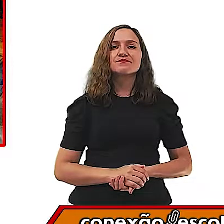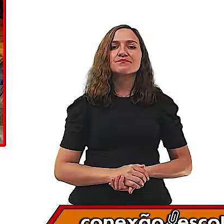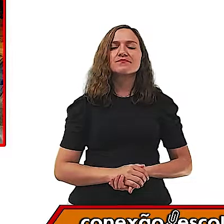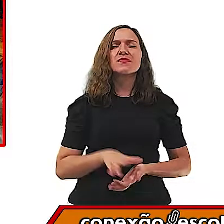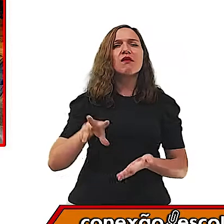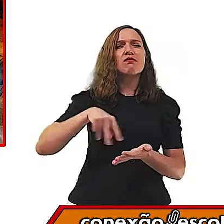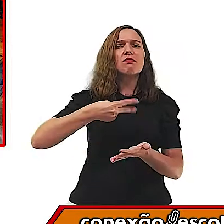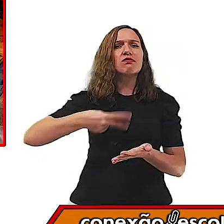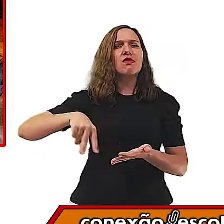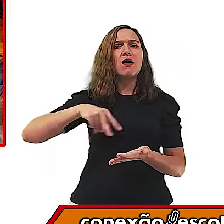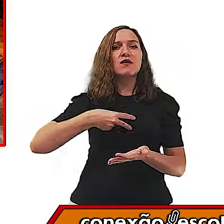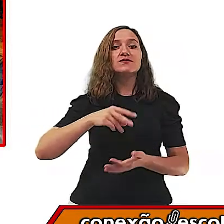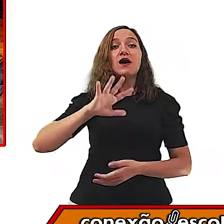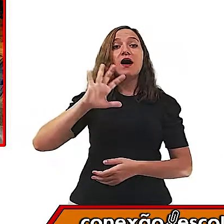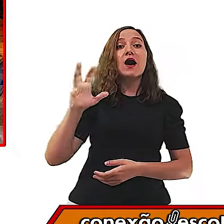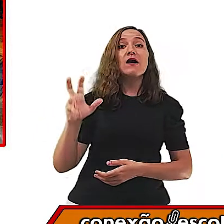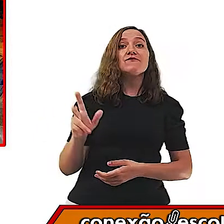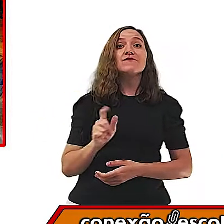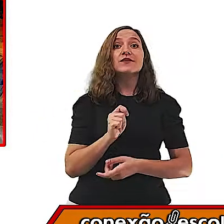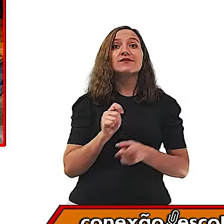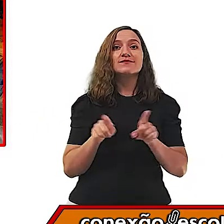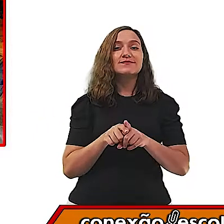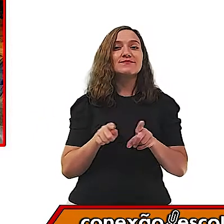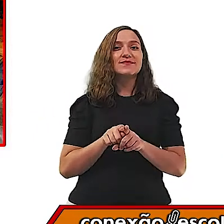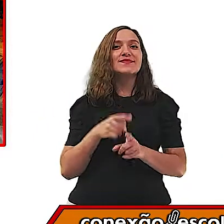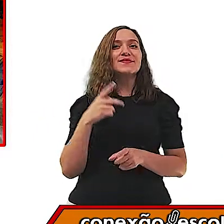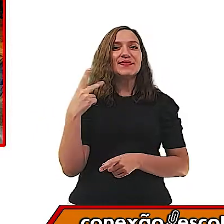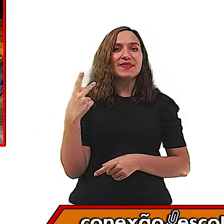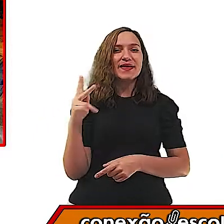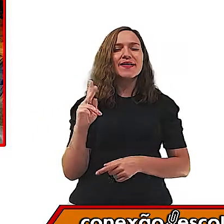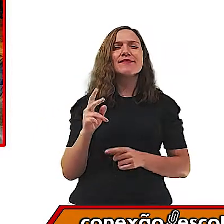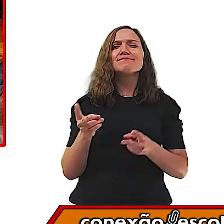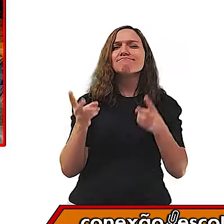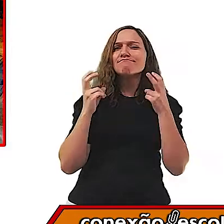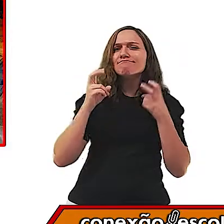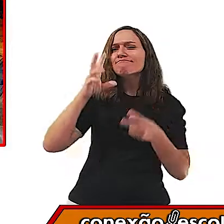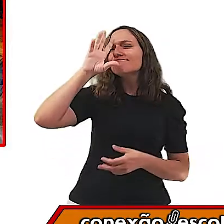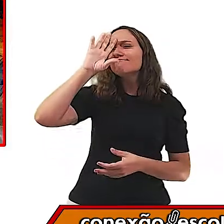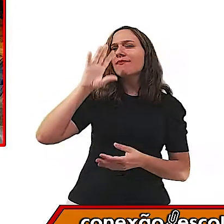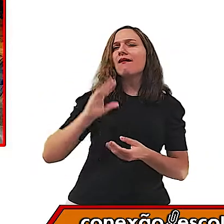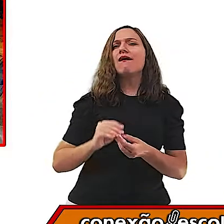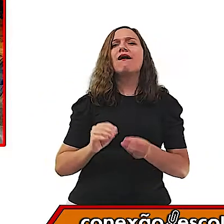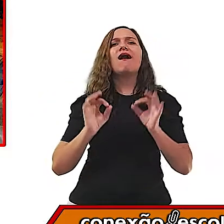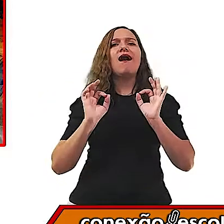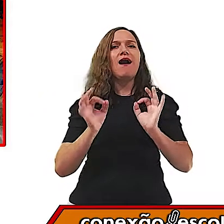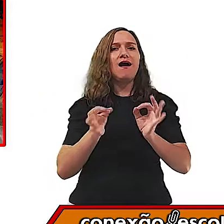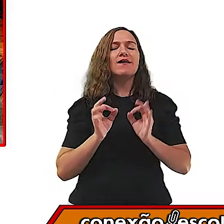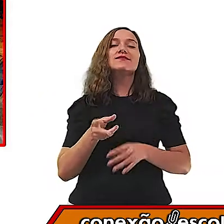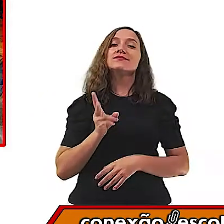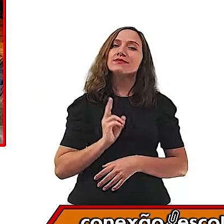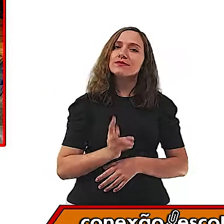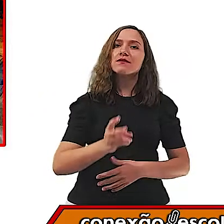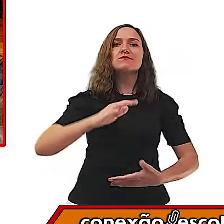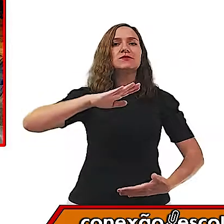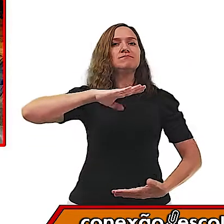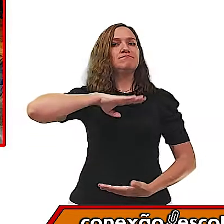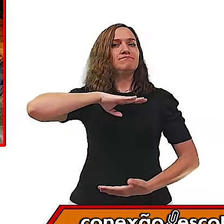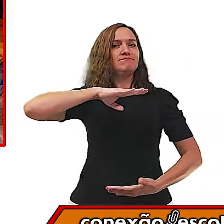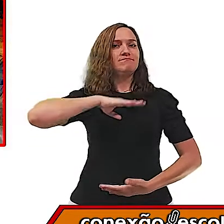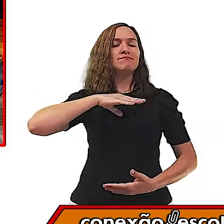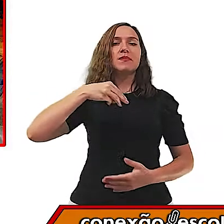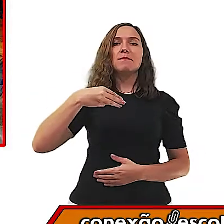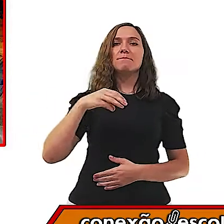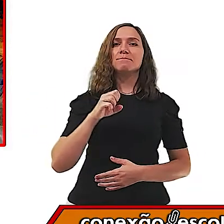a dança africana. Que jeito? Ah, entendi, Isabela. Então, sempre a posição